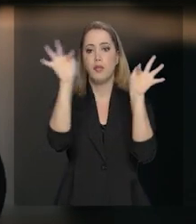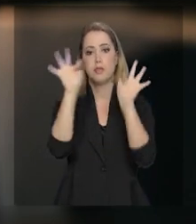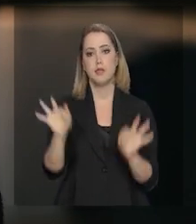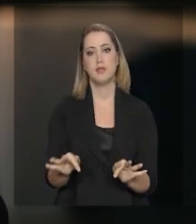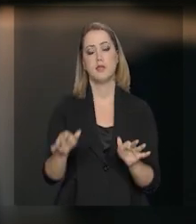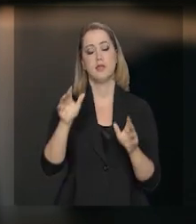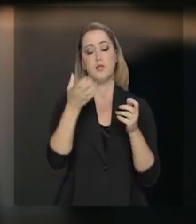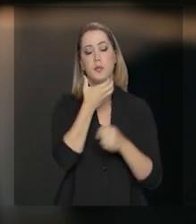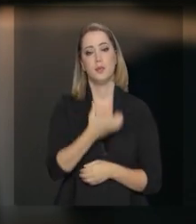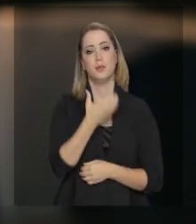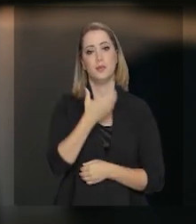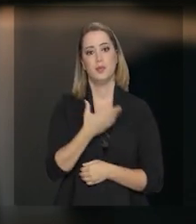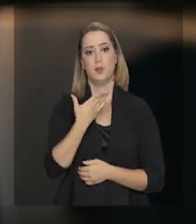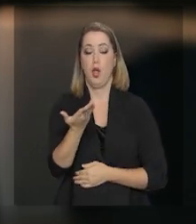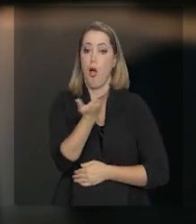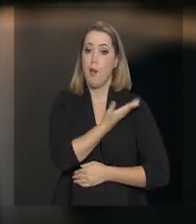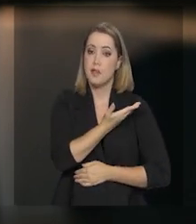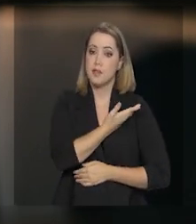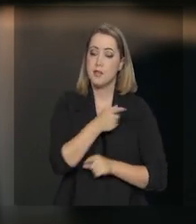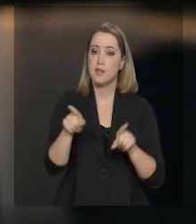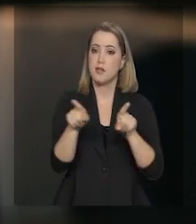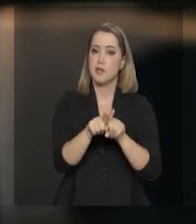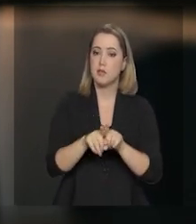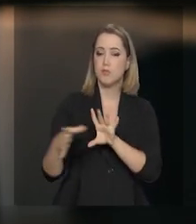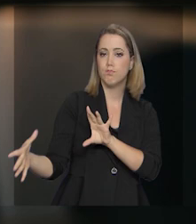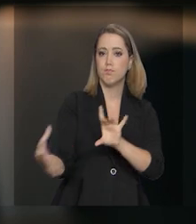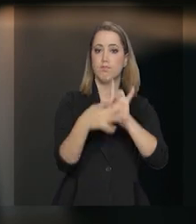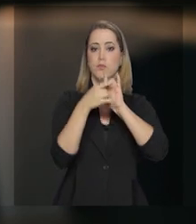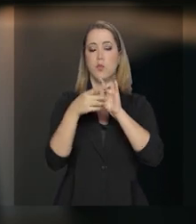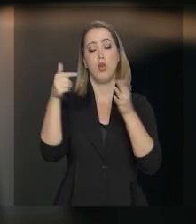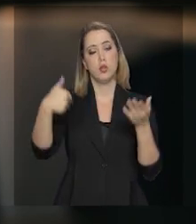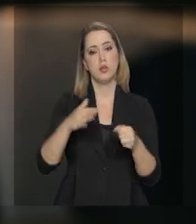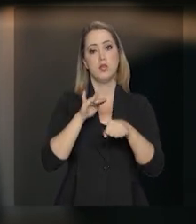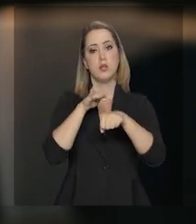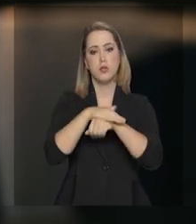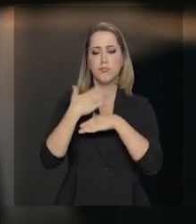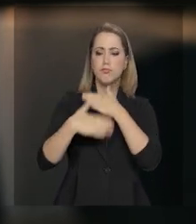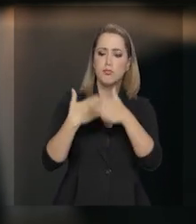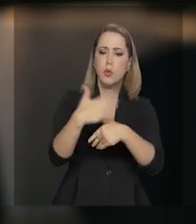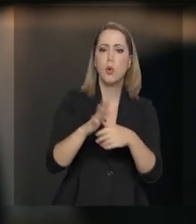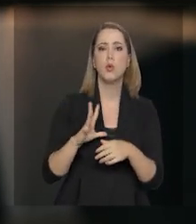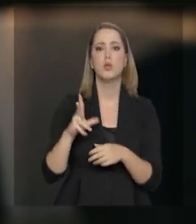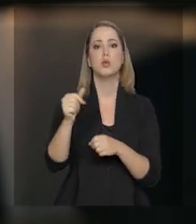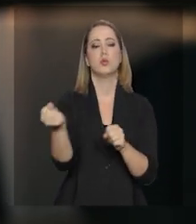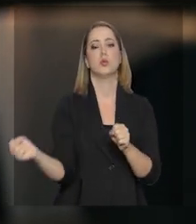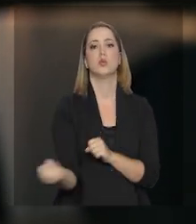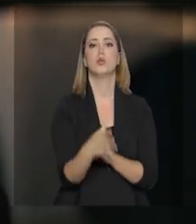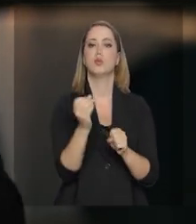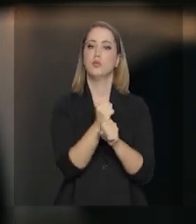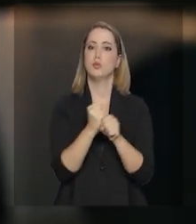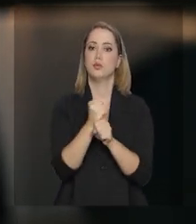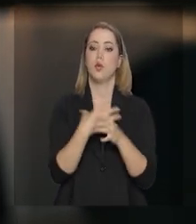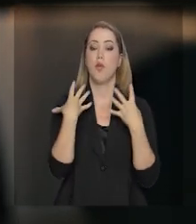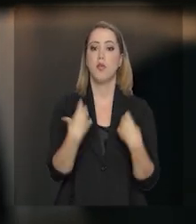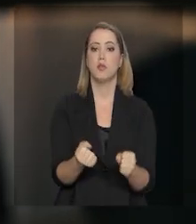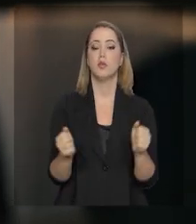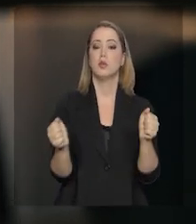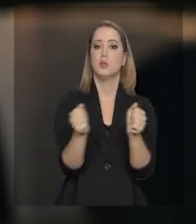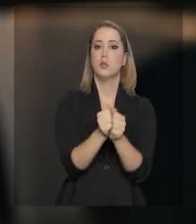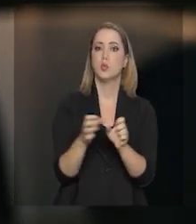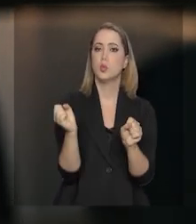um feliz Natal e o seu gesto de amizade e de fraternidade nesta noite se estenda por todo o ano novo.